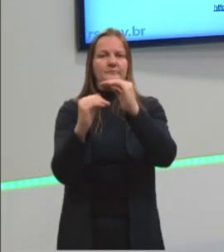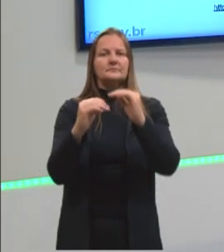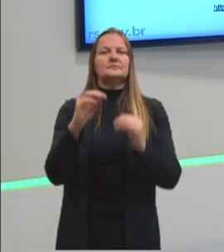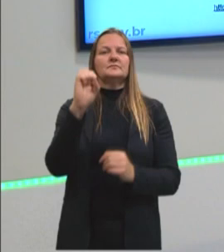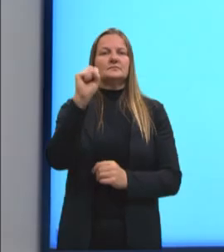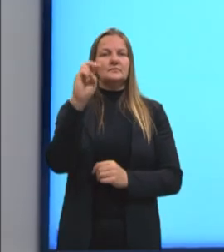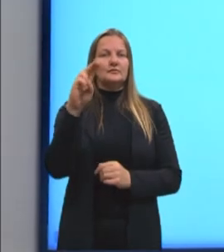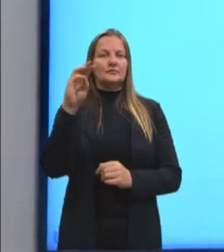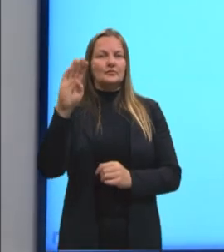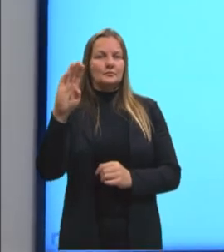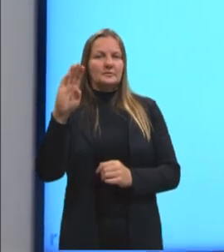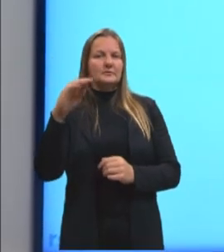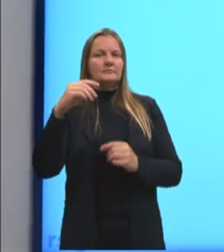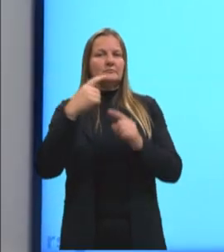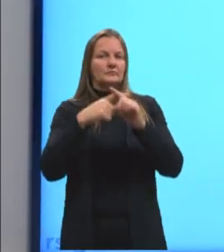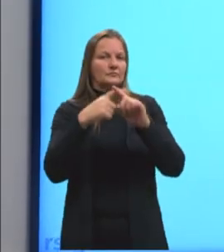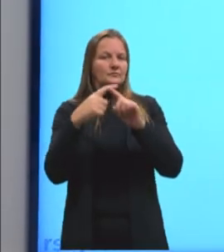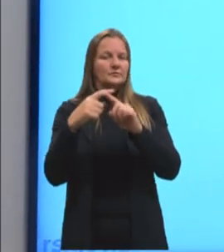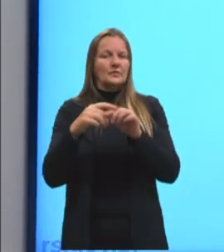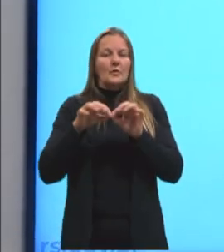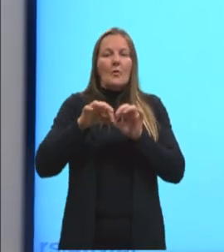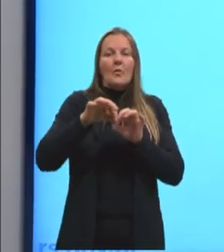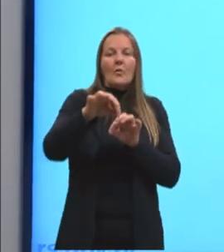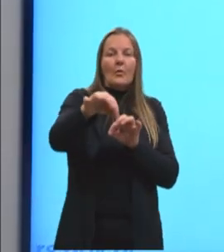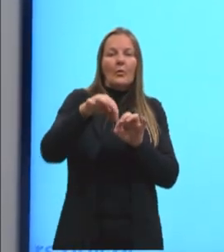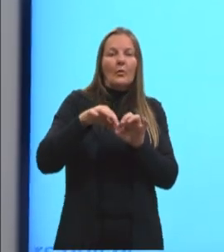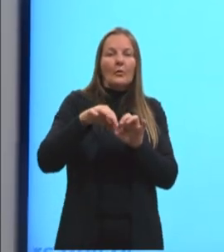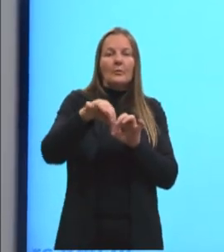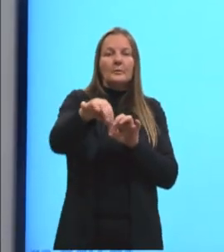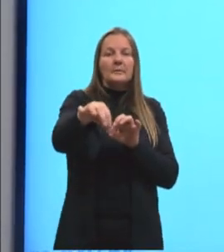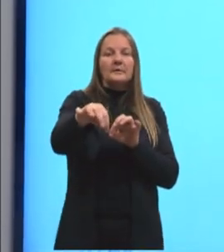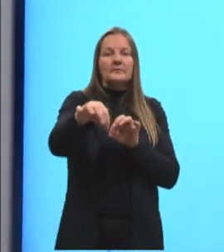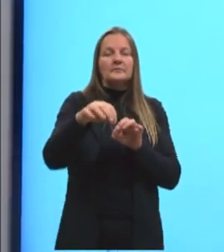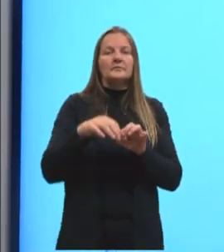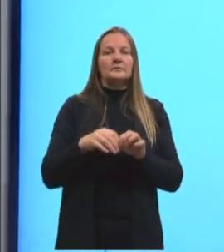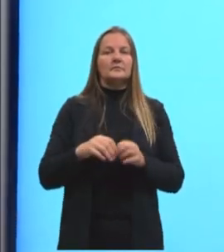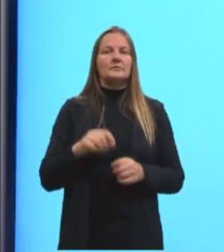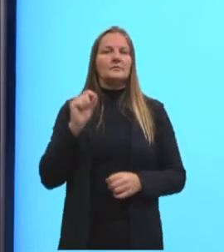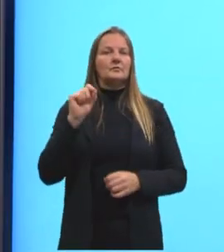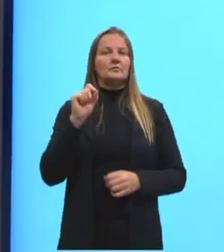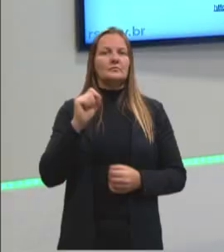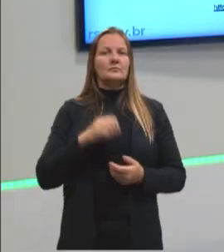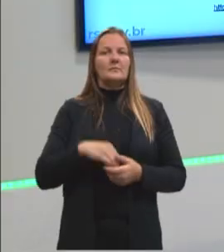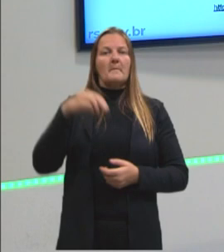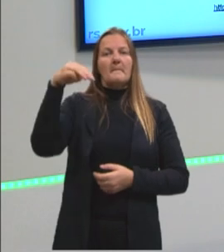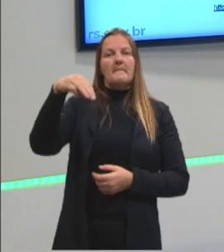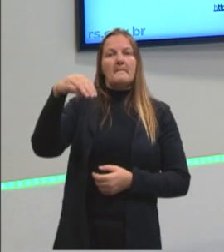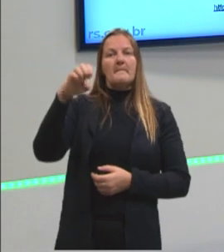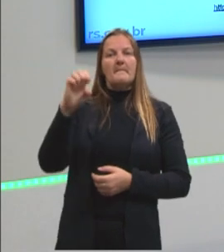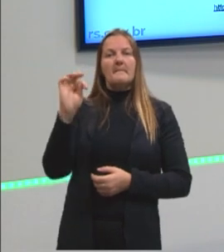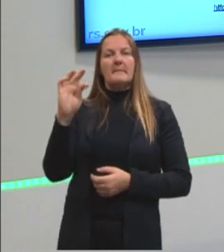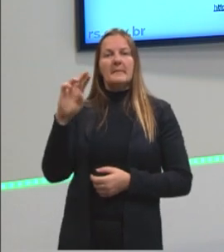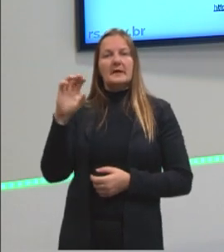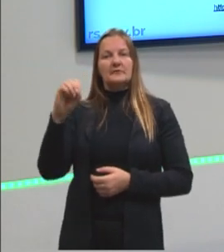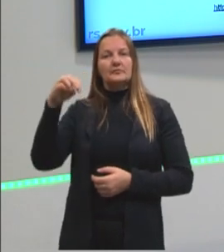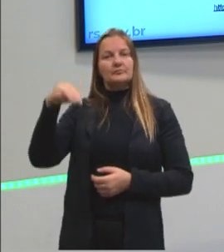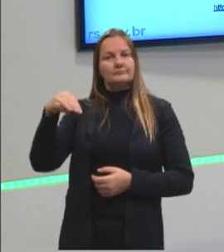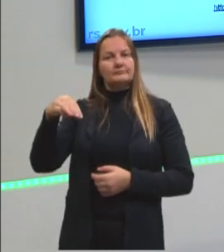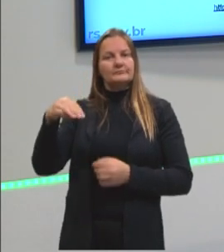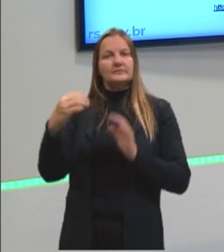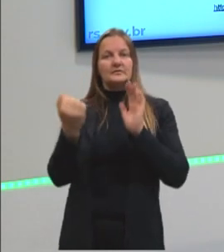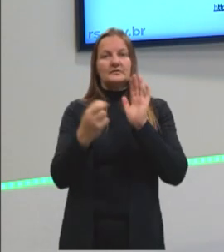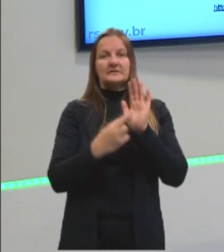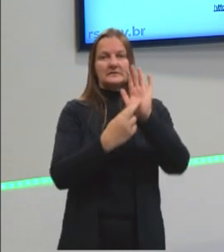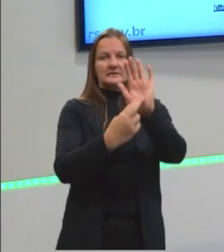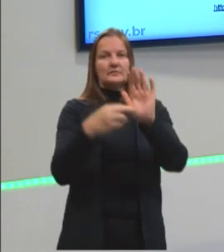Quando nós falamos em comprimento, a unidade padrão que é utilizada é 1 metro. Então, a partir dela,